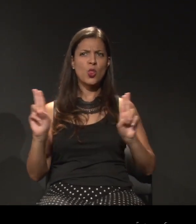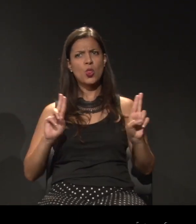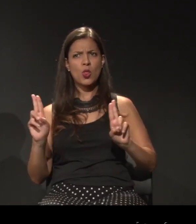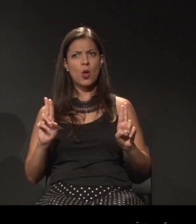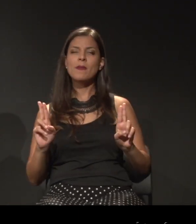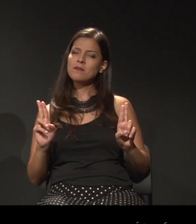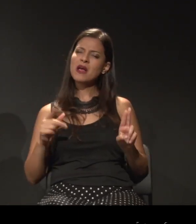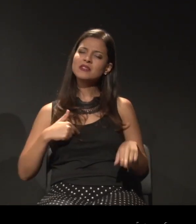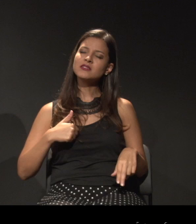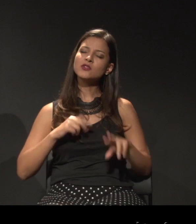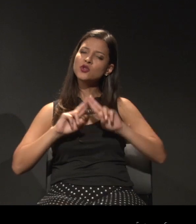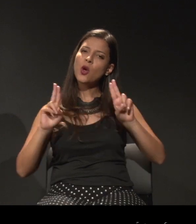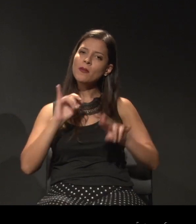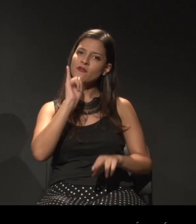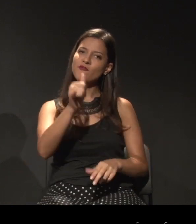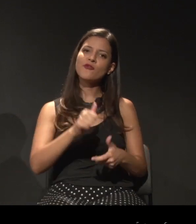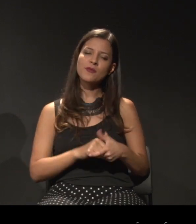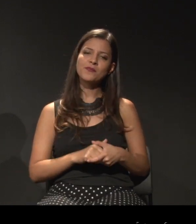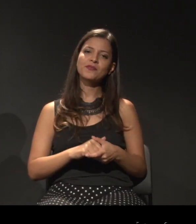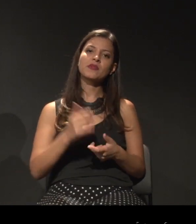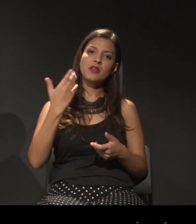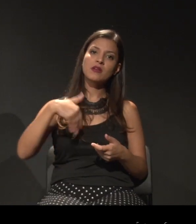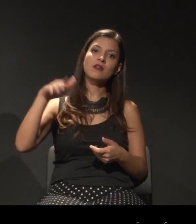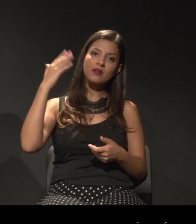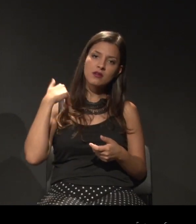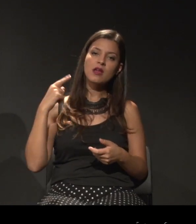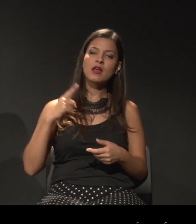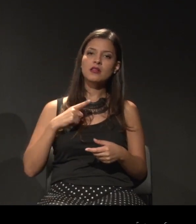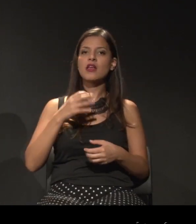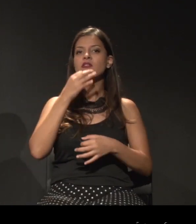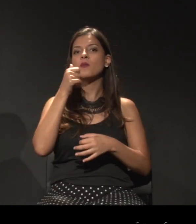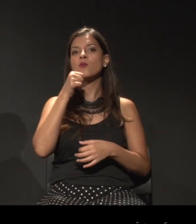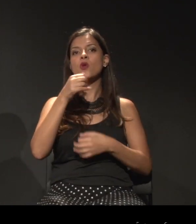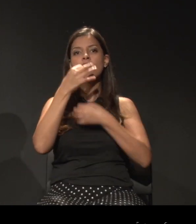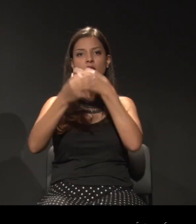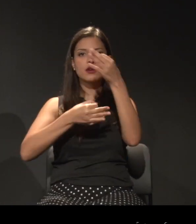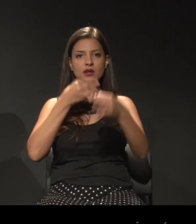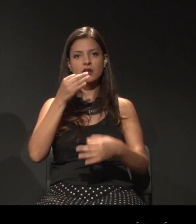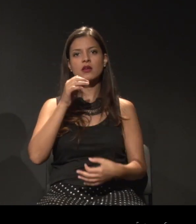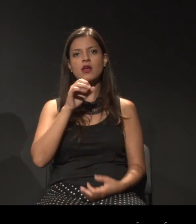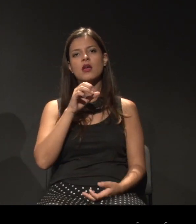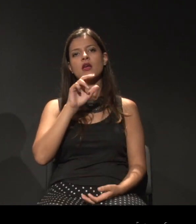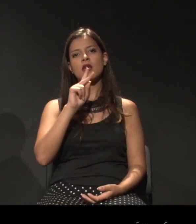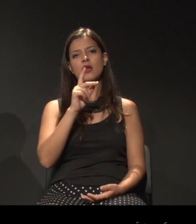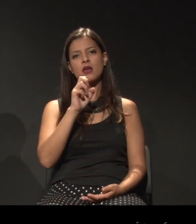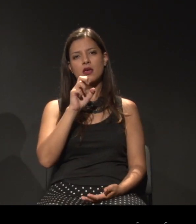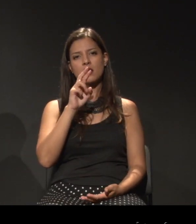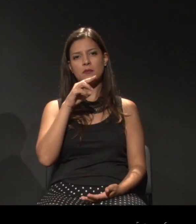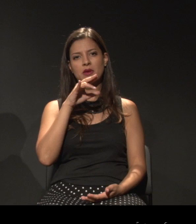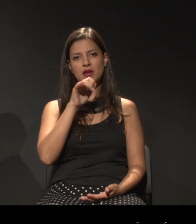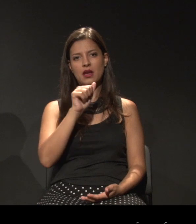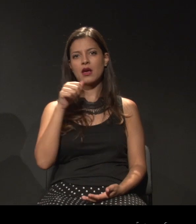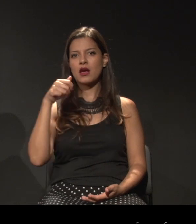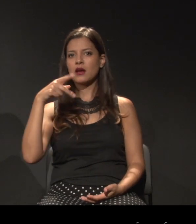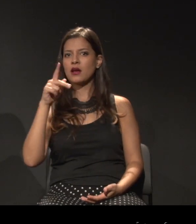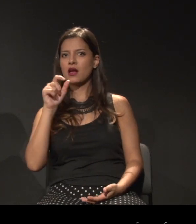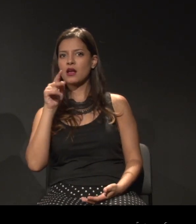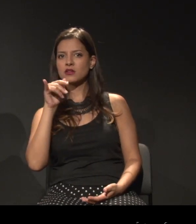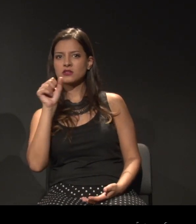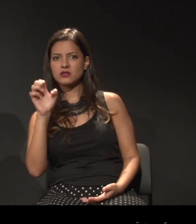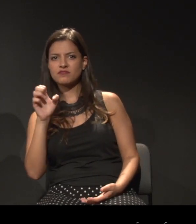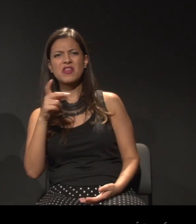não, mas eu vou citar. Na época, uma crítica de dança a Helena Katz escreveu que tinha ocorrido uma espécie de